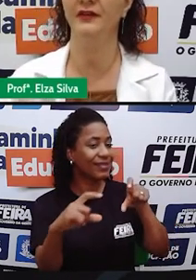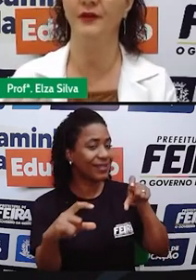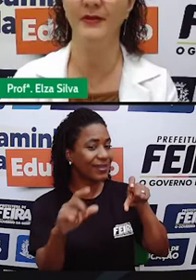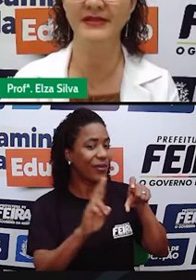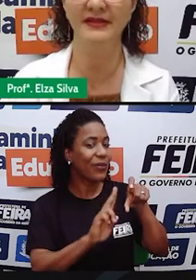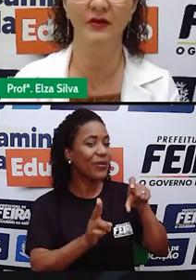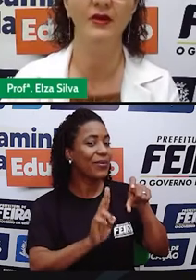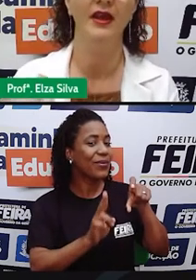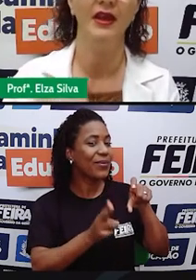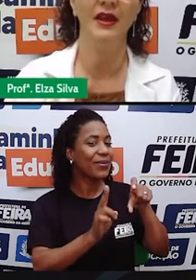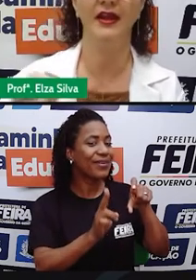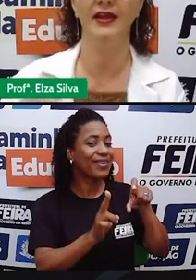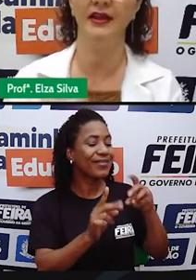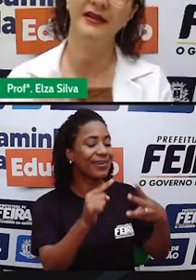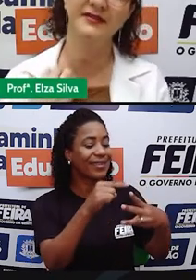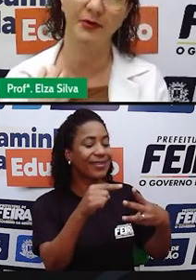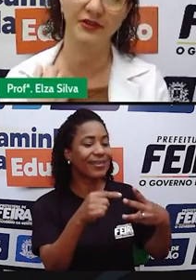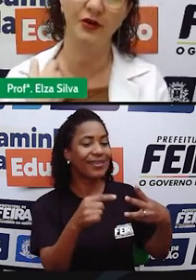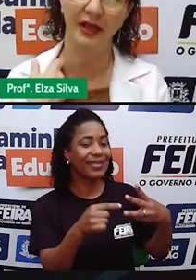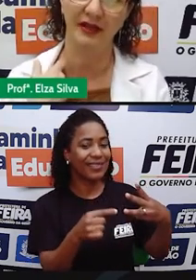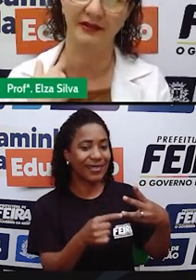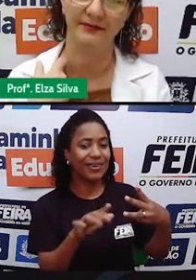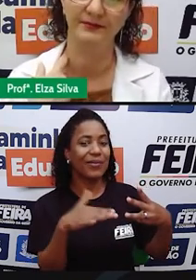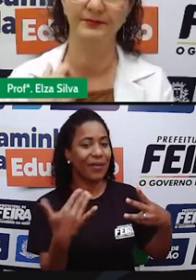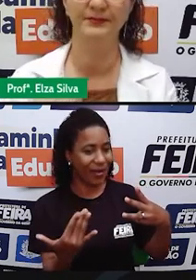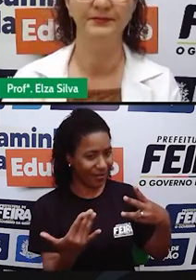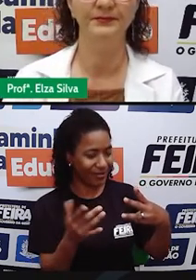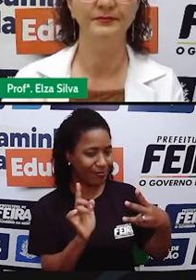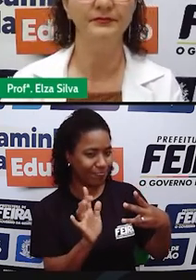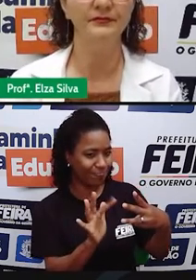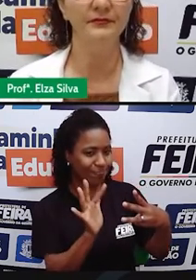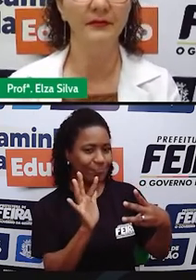identifica a informação e clica na resposta correta.